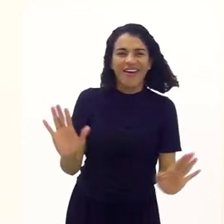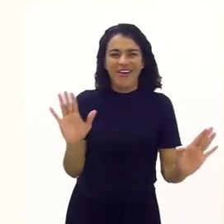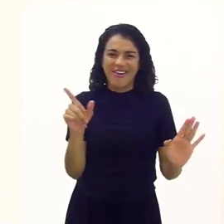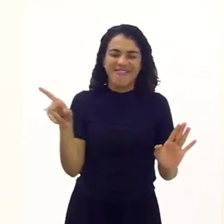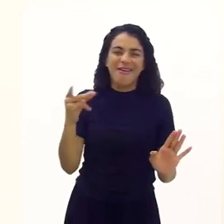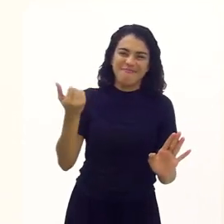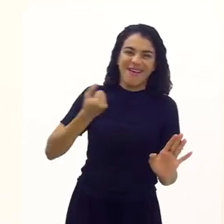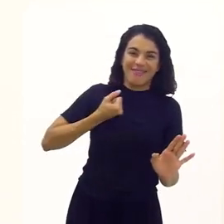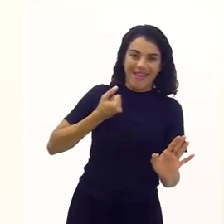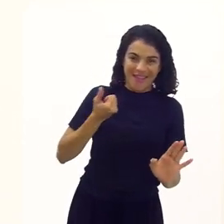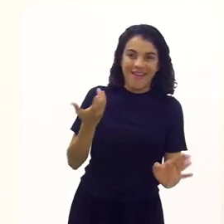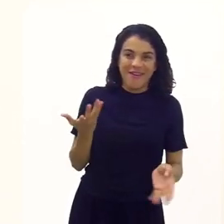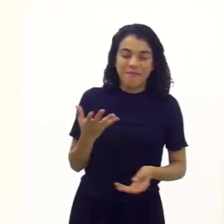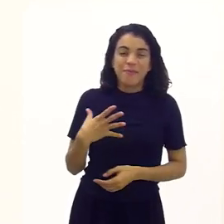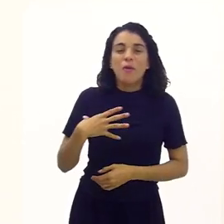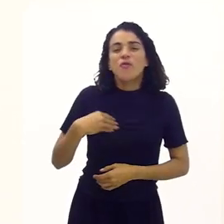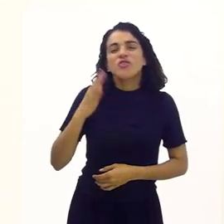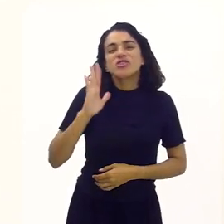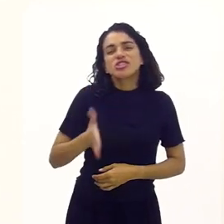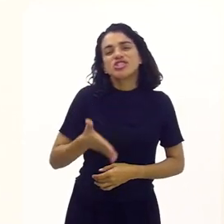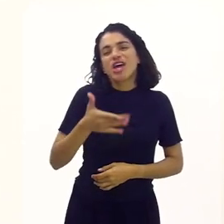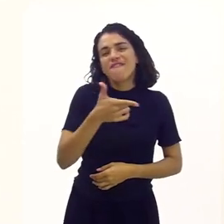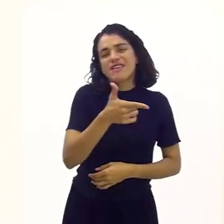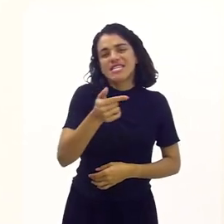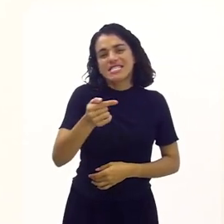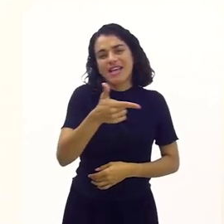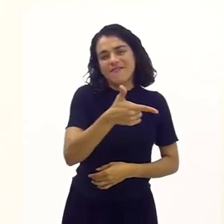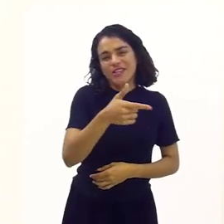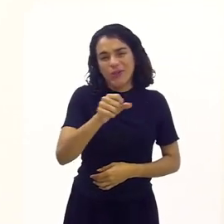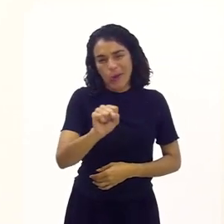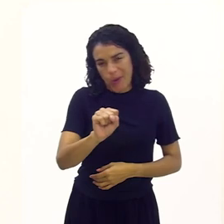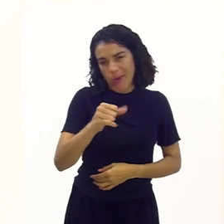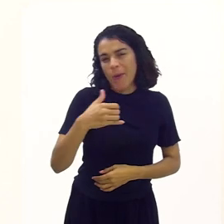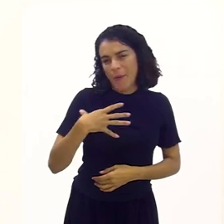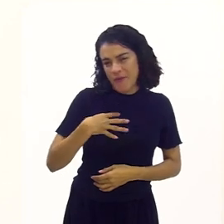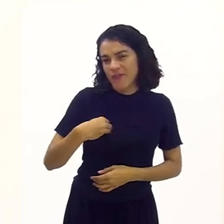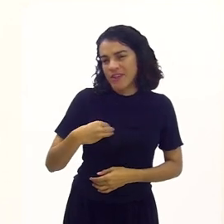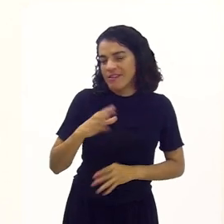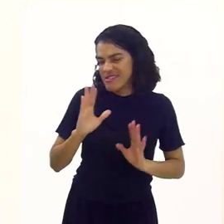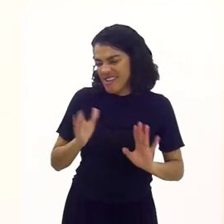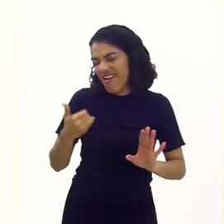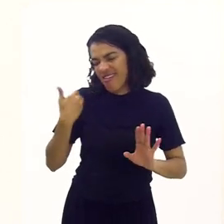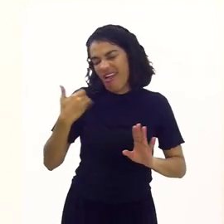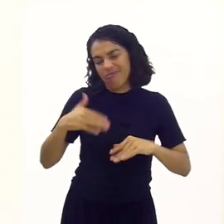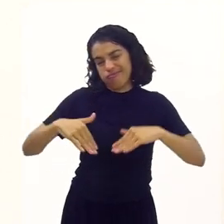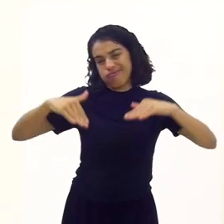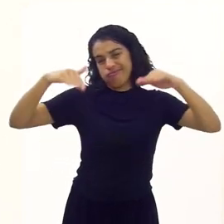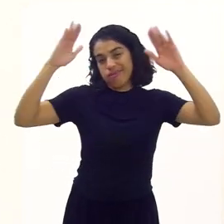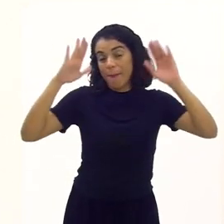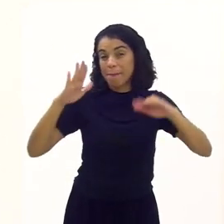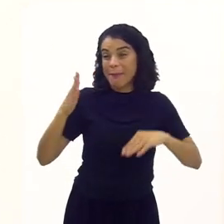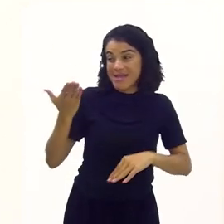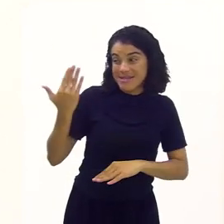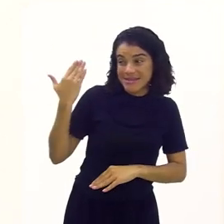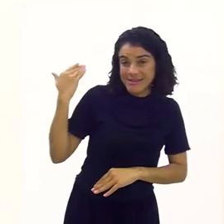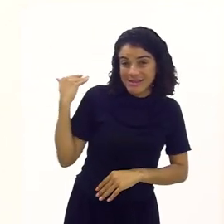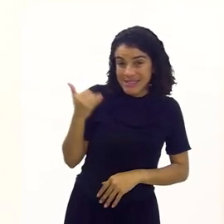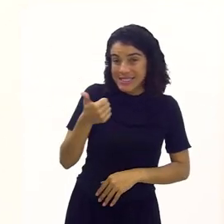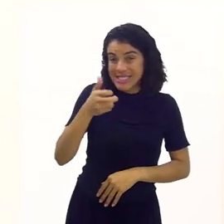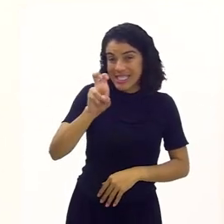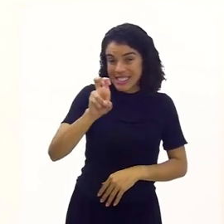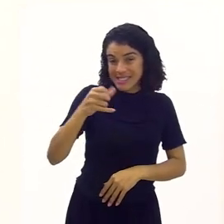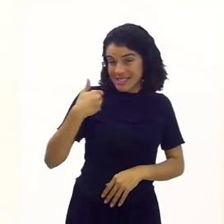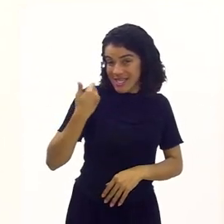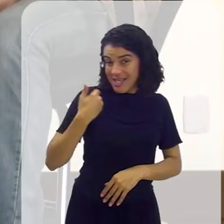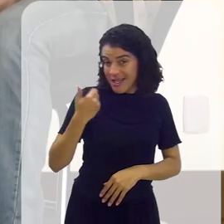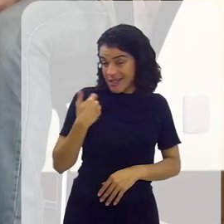E eles vão me matar. Agora eles já estão com 27, 28 anos. Mas, quando eles tinham mais ou menos 15